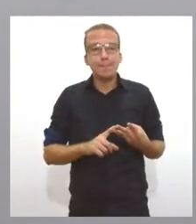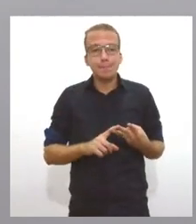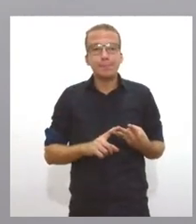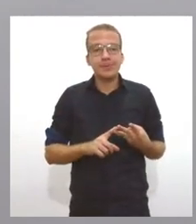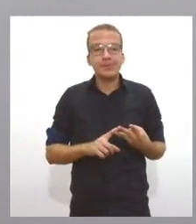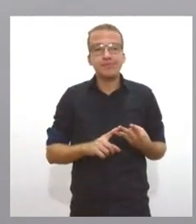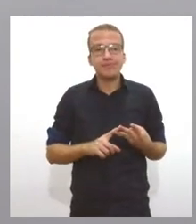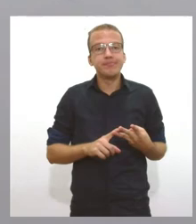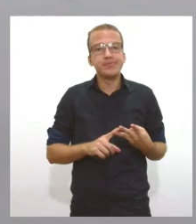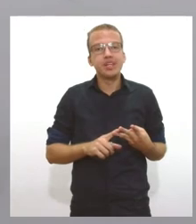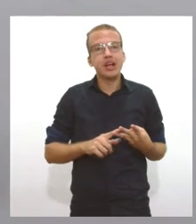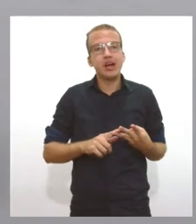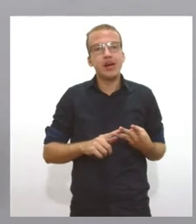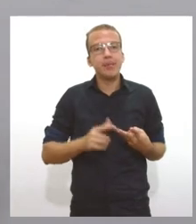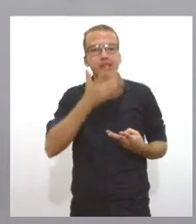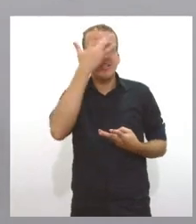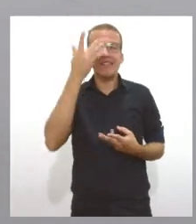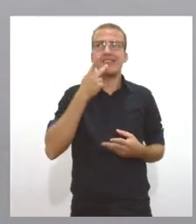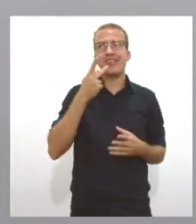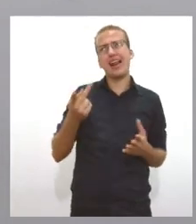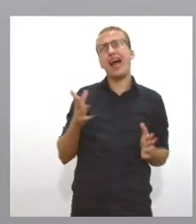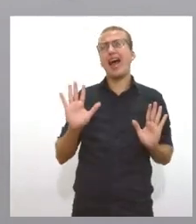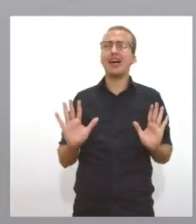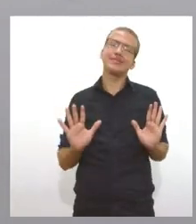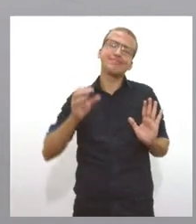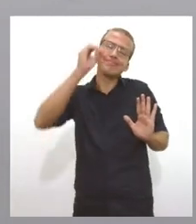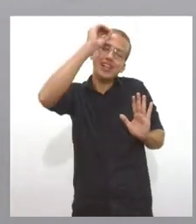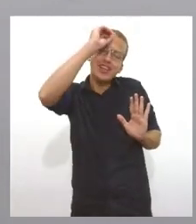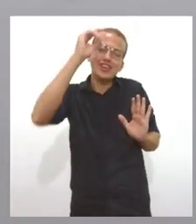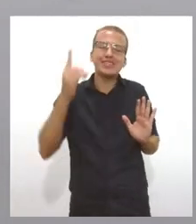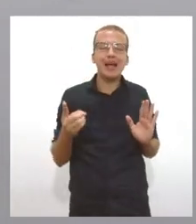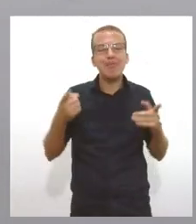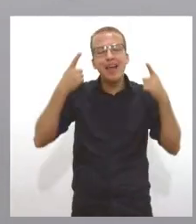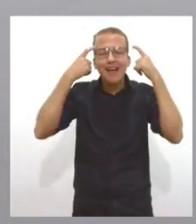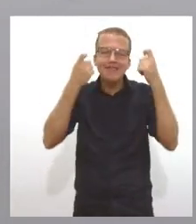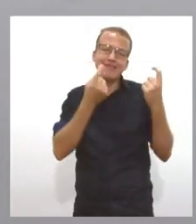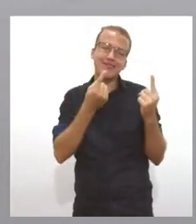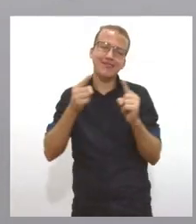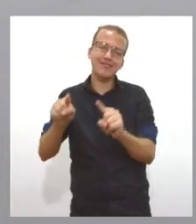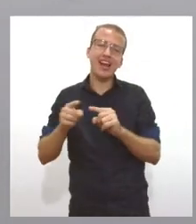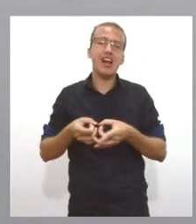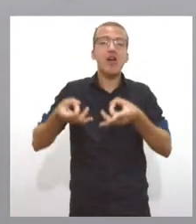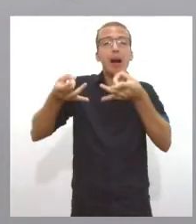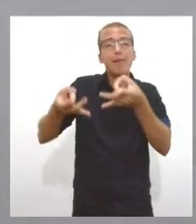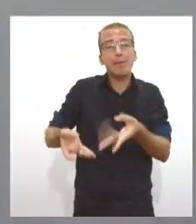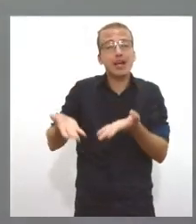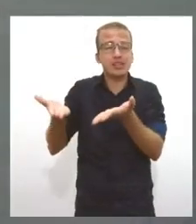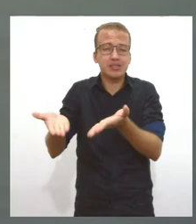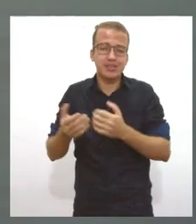pode mais dizer ah eu não sabia que era maus tratos abandonar o animal.